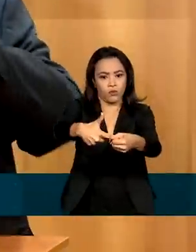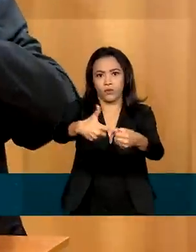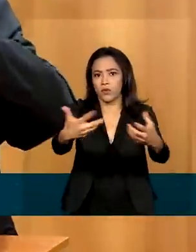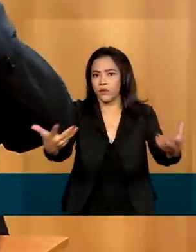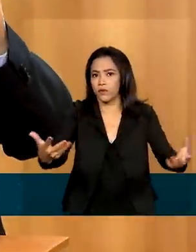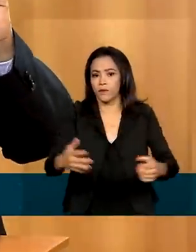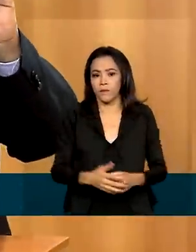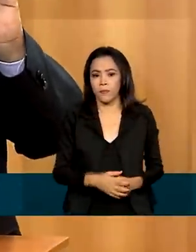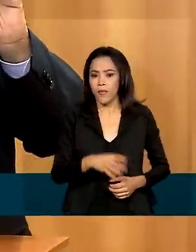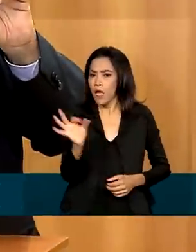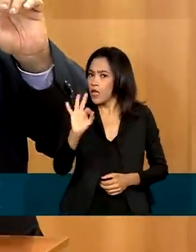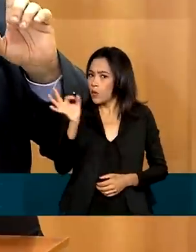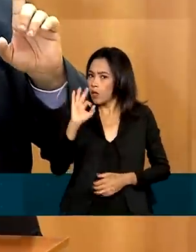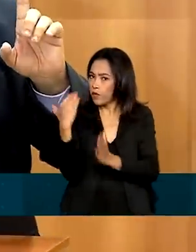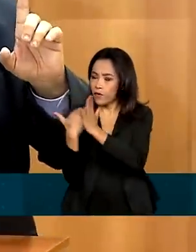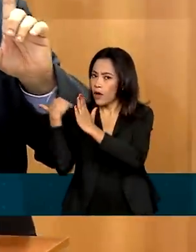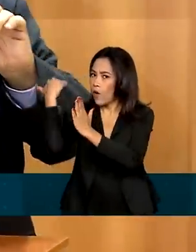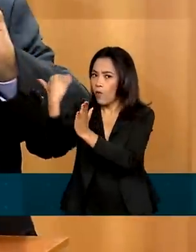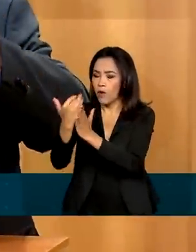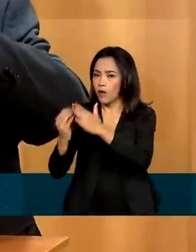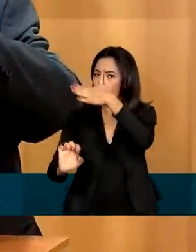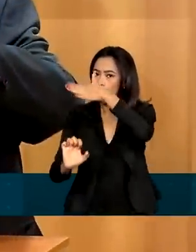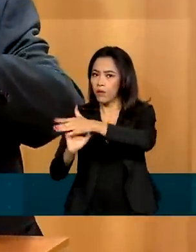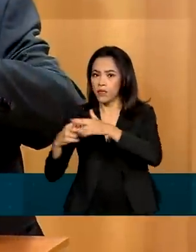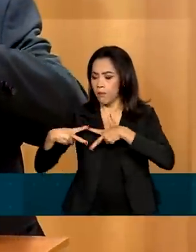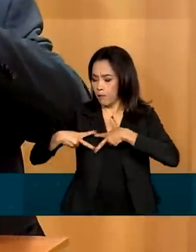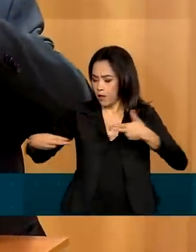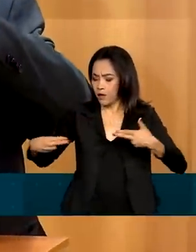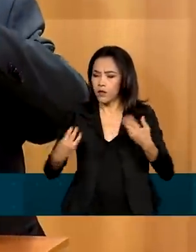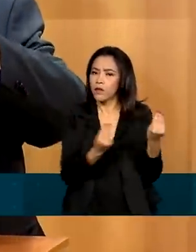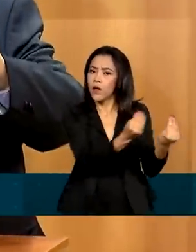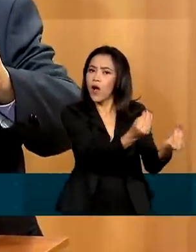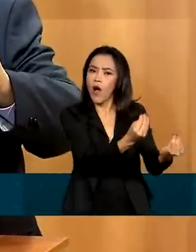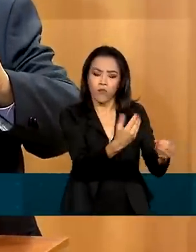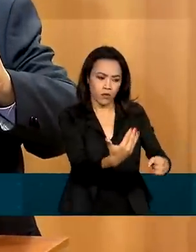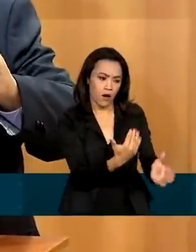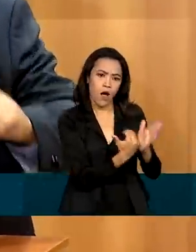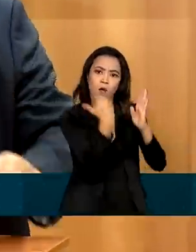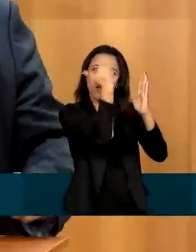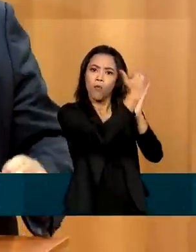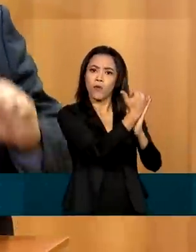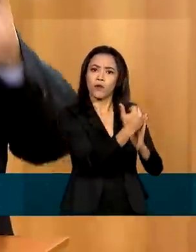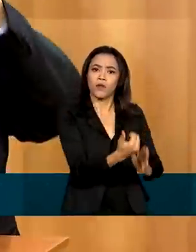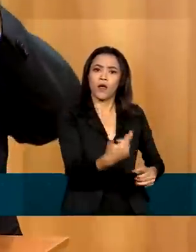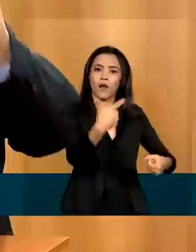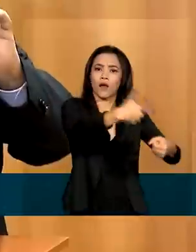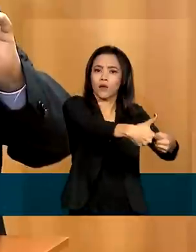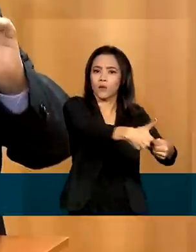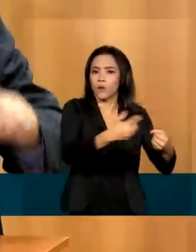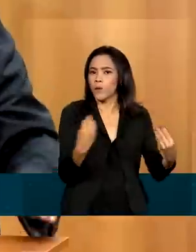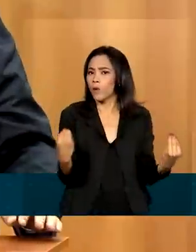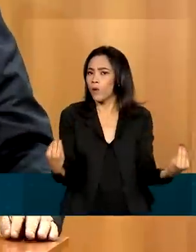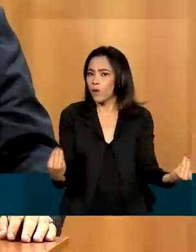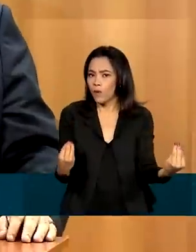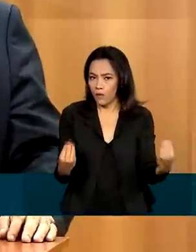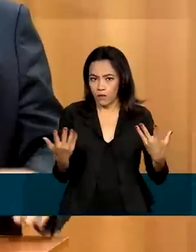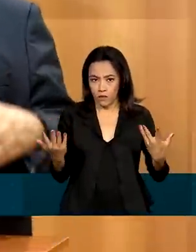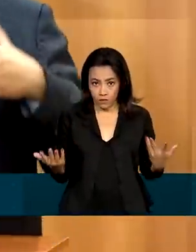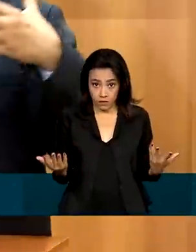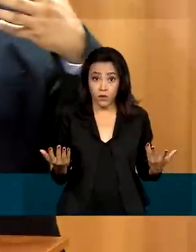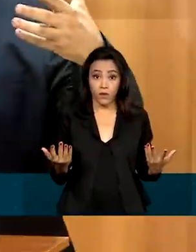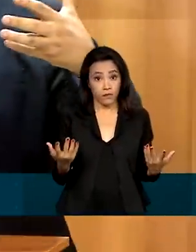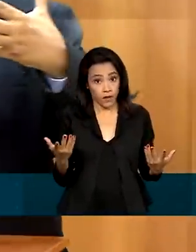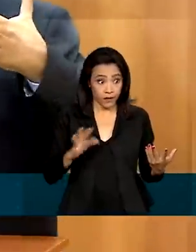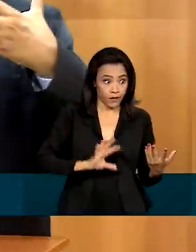houve nenhum aumento na Petrobras e, portanto, não há base empírica a princípio para que